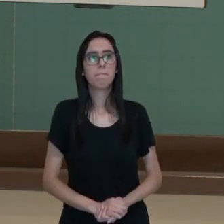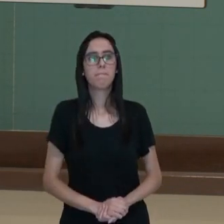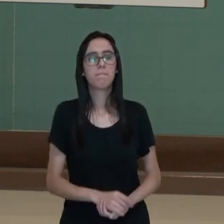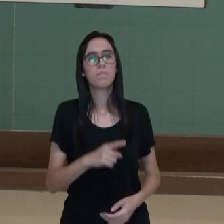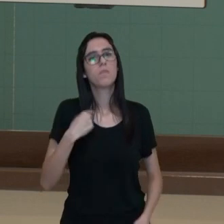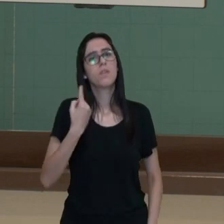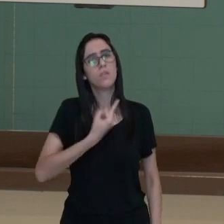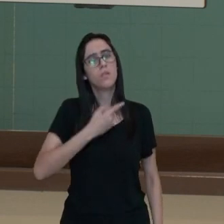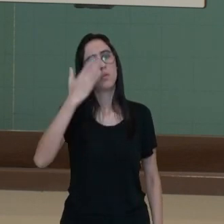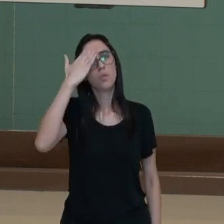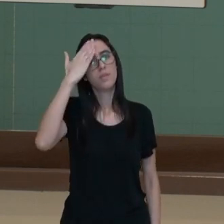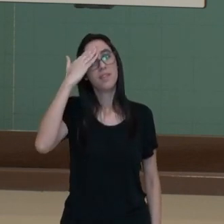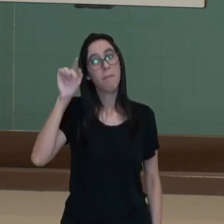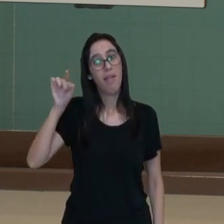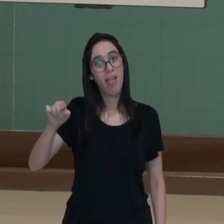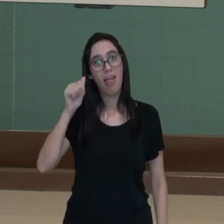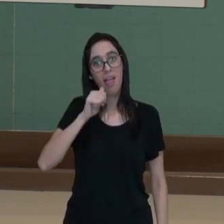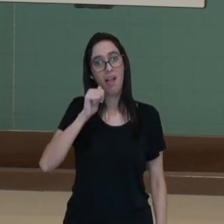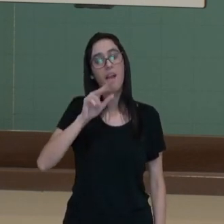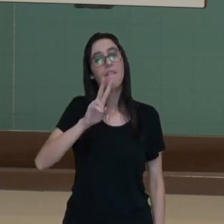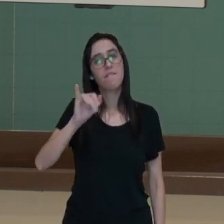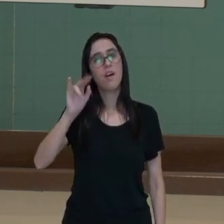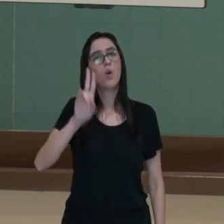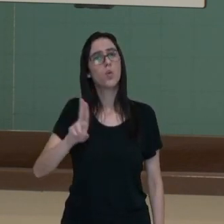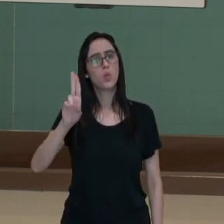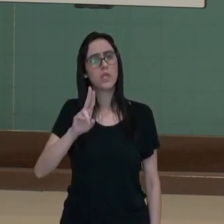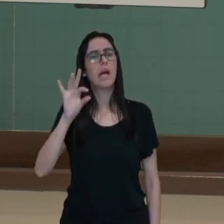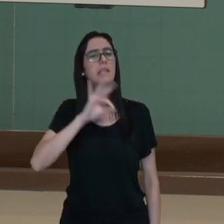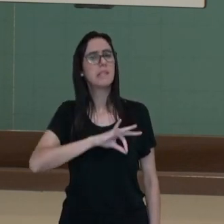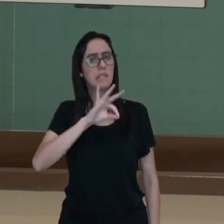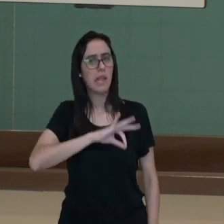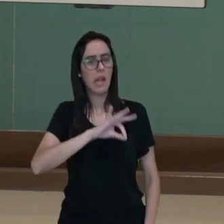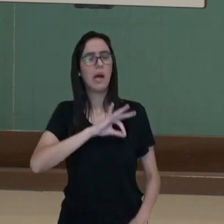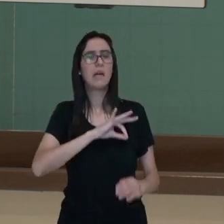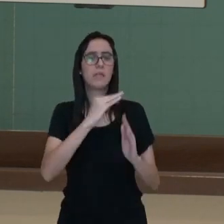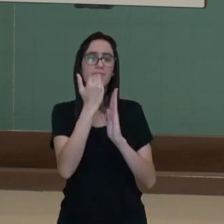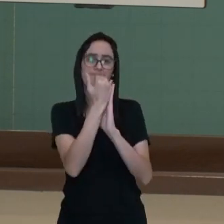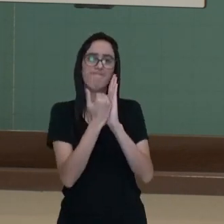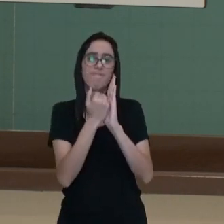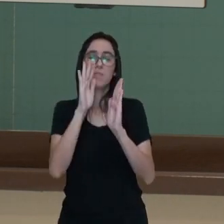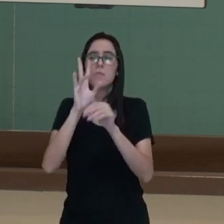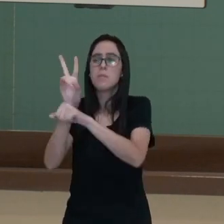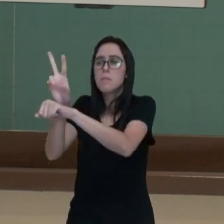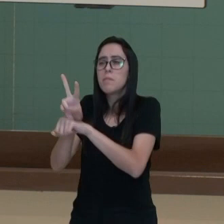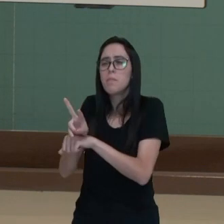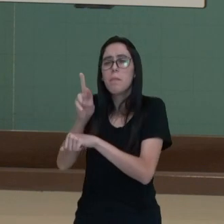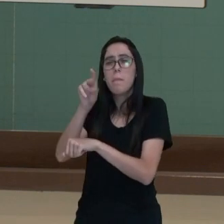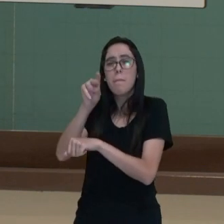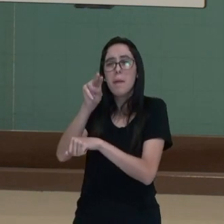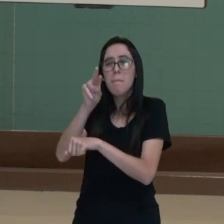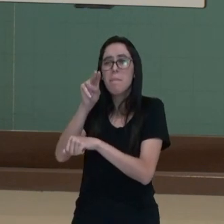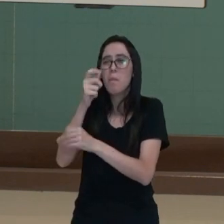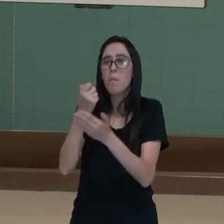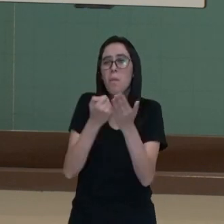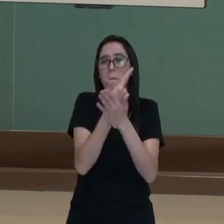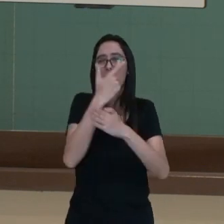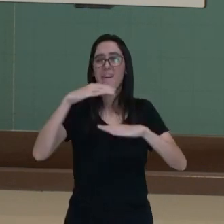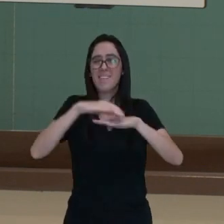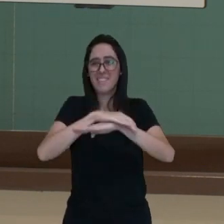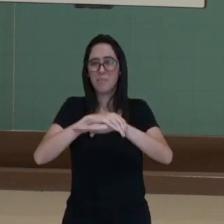Sabemos que ela vai usar todo o seu salário, já com desconto, e pedir emprestado o restante para o irmão, porque o tênis custa R$ 890.